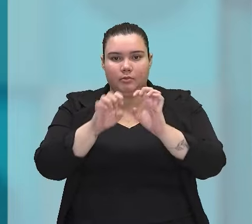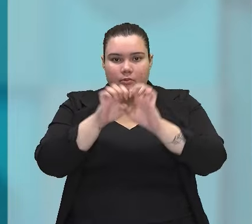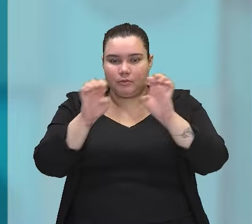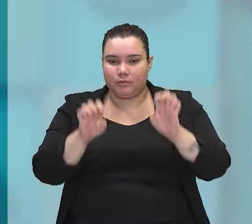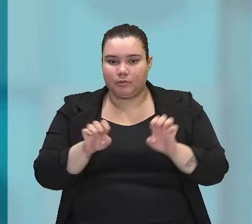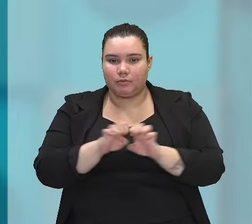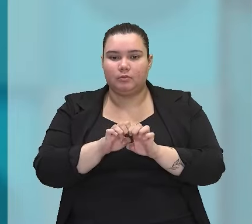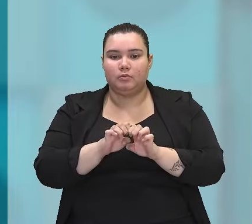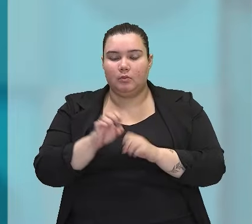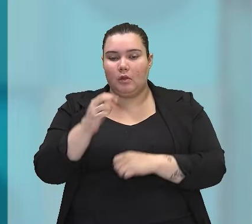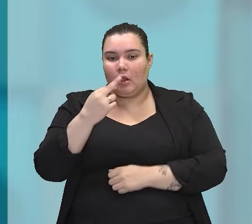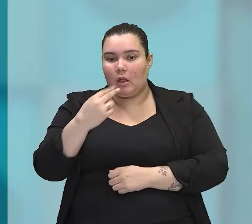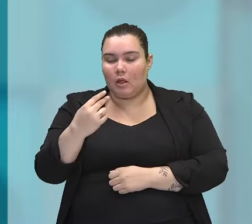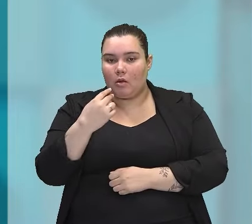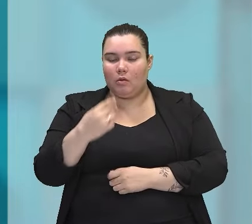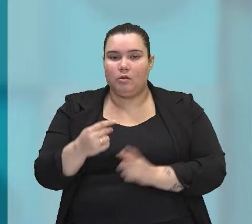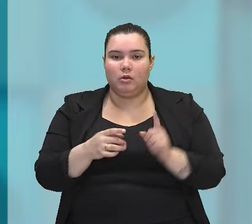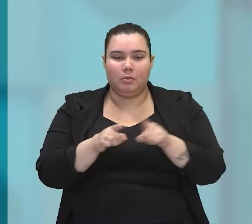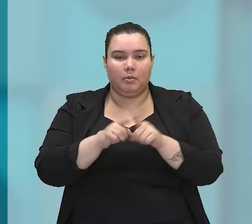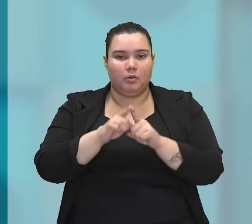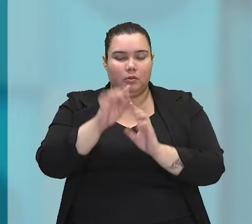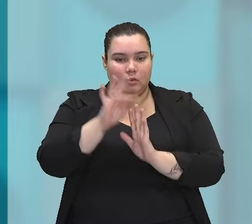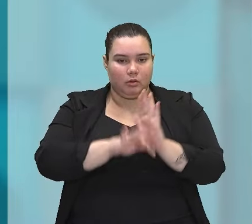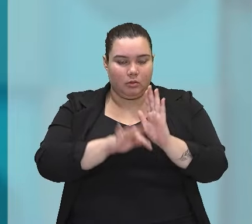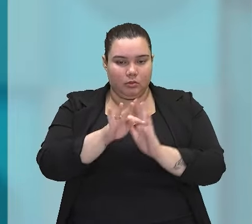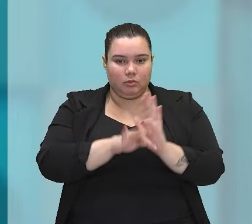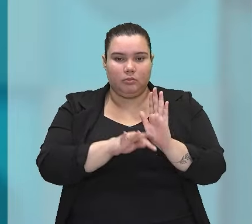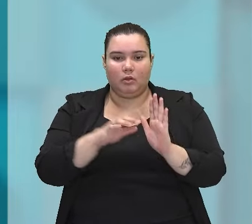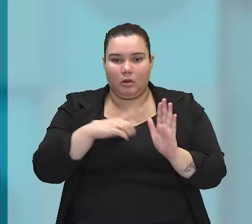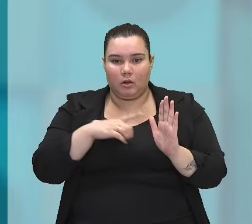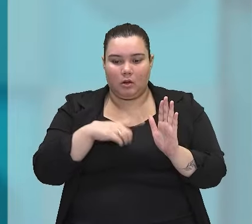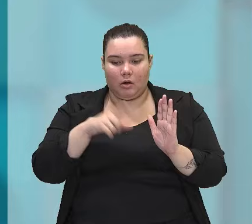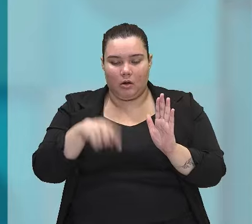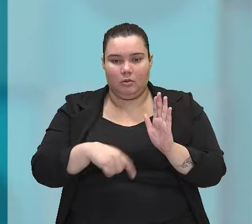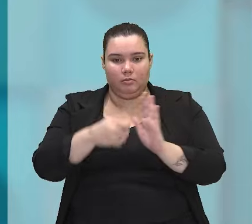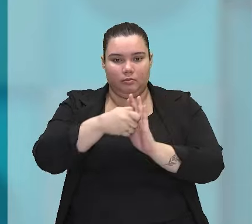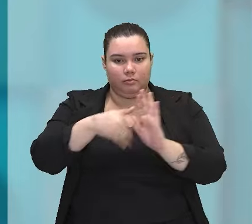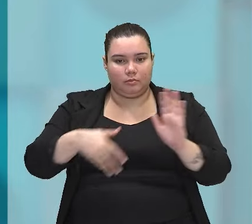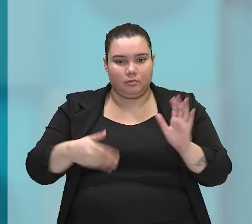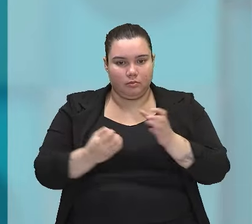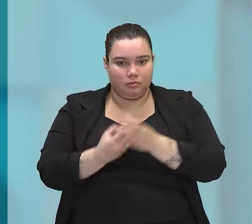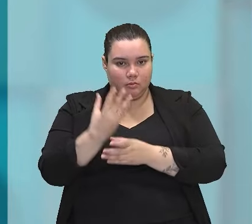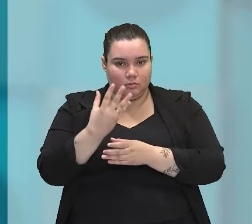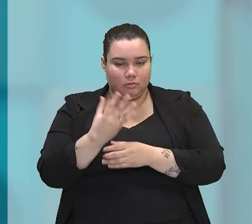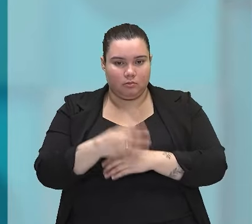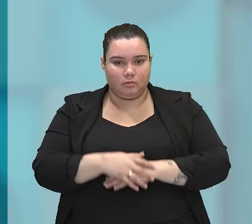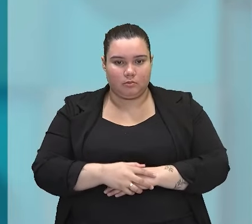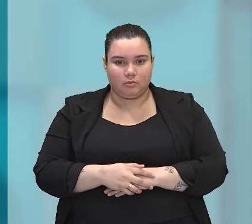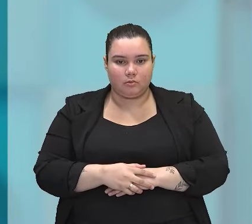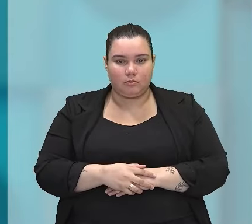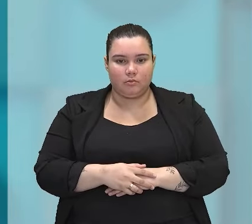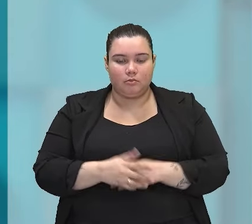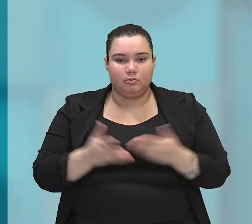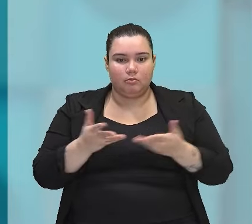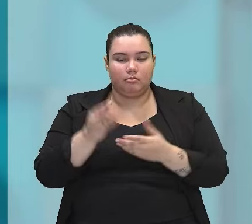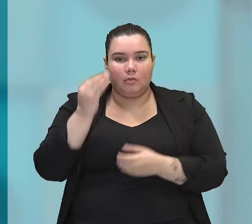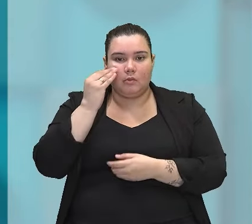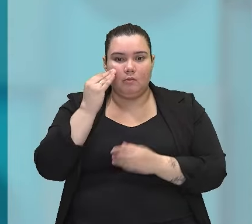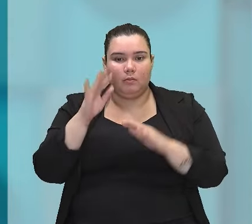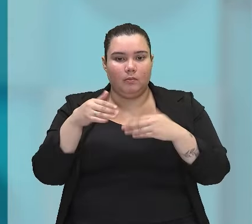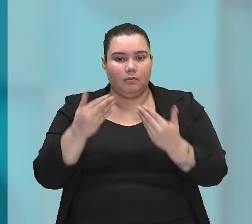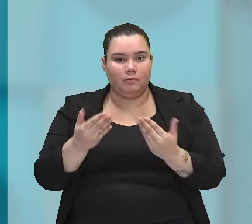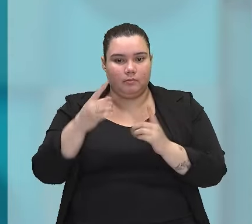língua, na estrutura do texto, a gente tem exatamente as figuras de construção. Vamos conhecer os tipos de figuras de